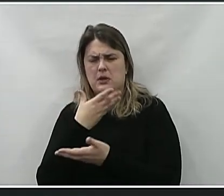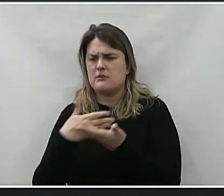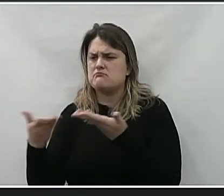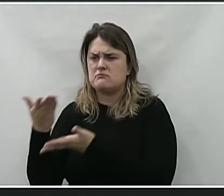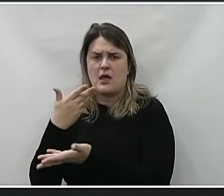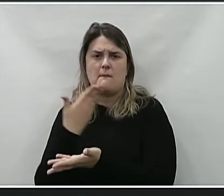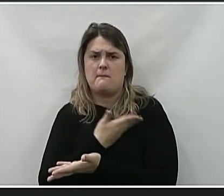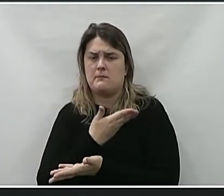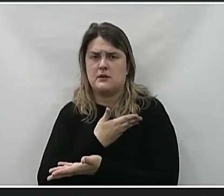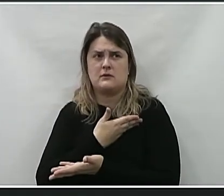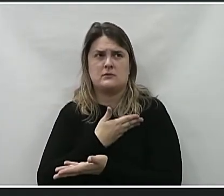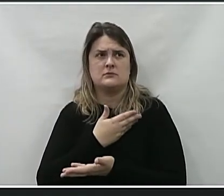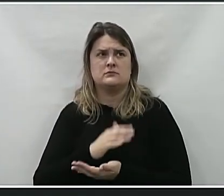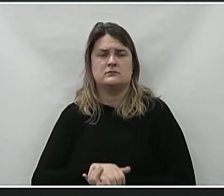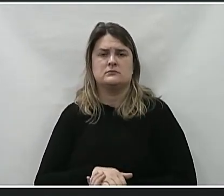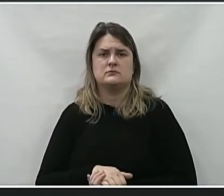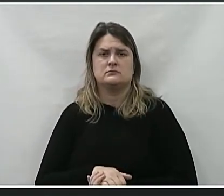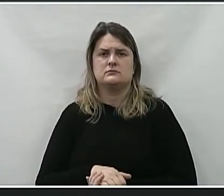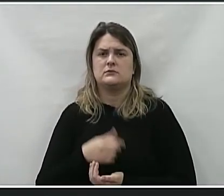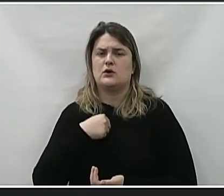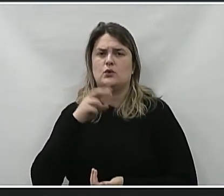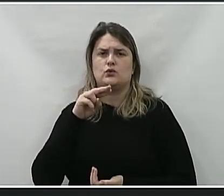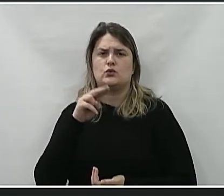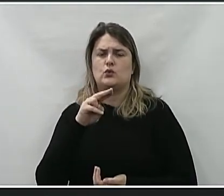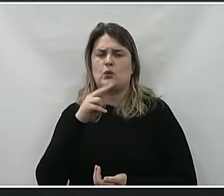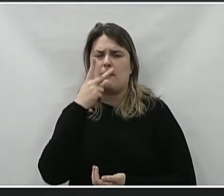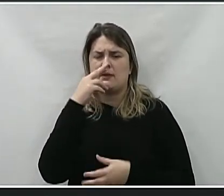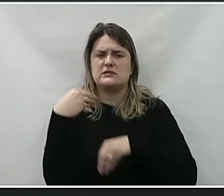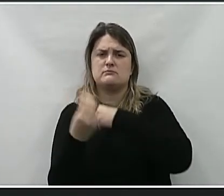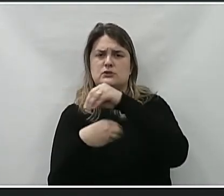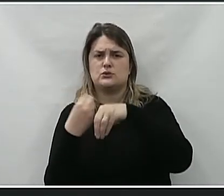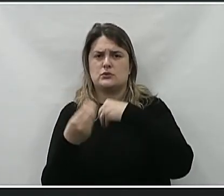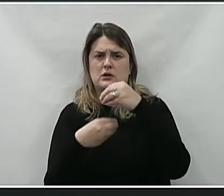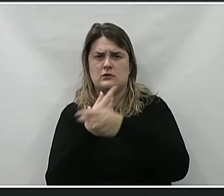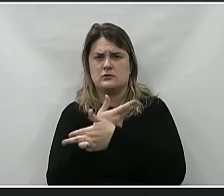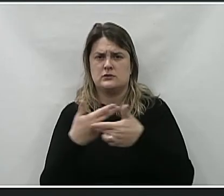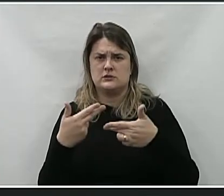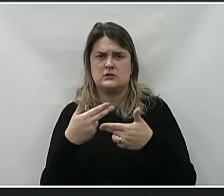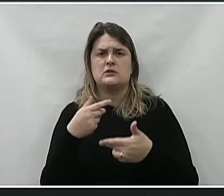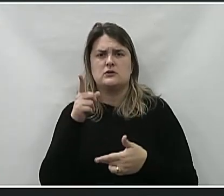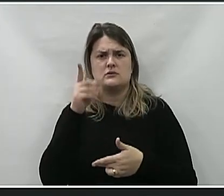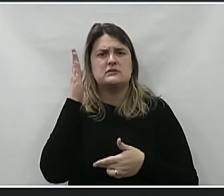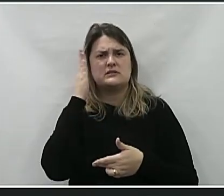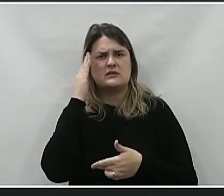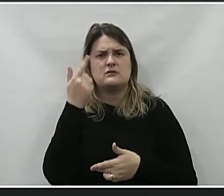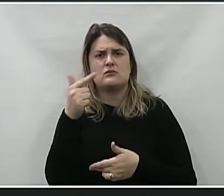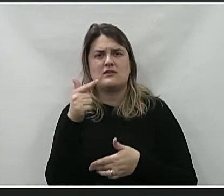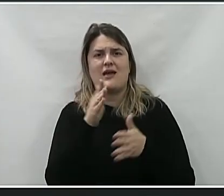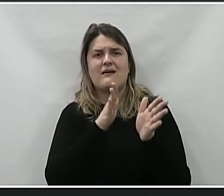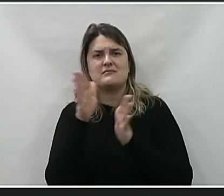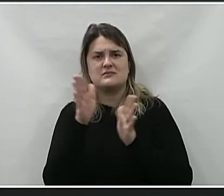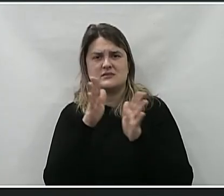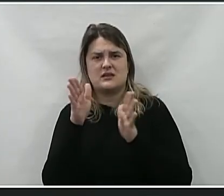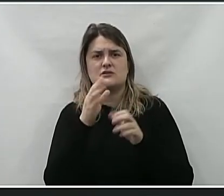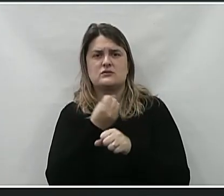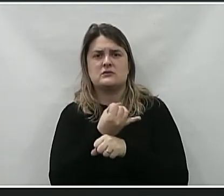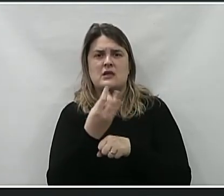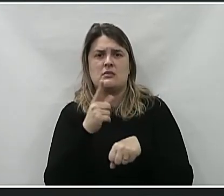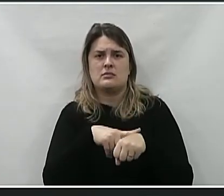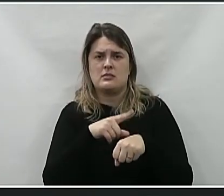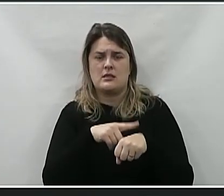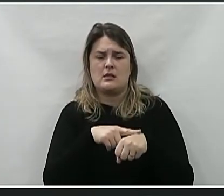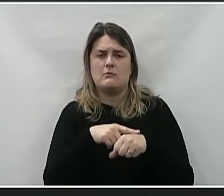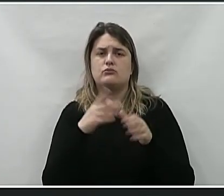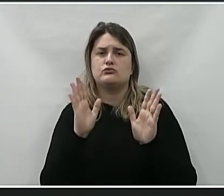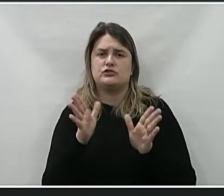amigo mesmo. Nobre vereador. eu jamais vou colocar todo mundo no mesmo balaio. Eu sei que o senhor não tem acesso à contagem, mas